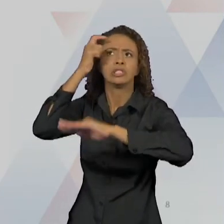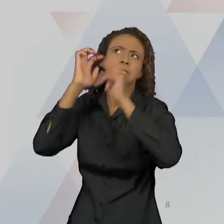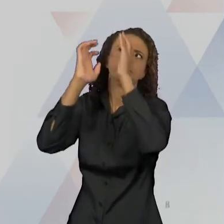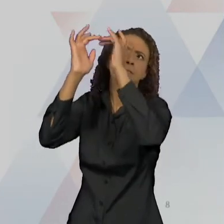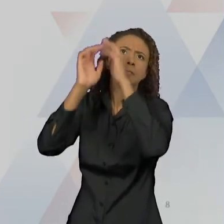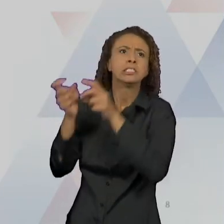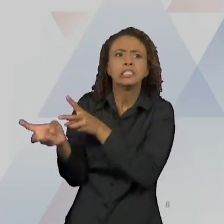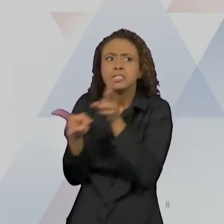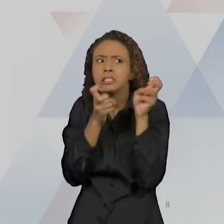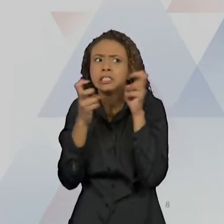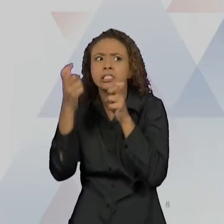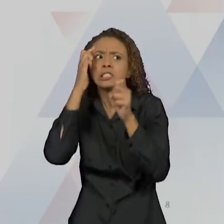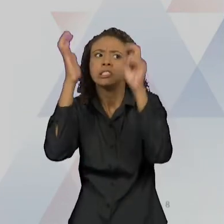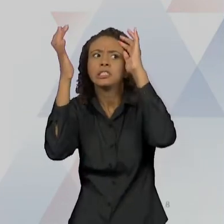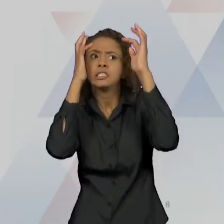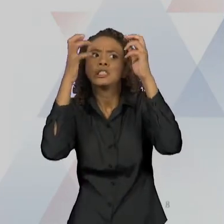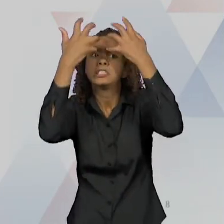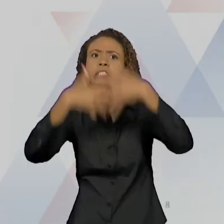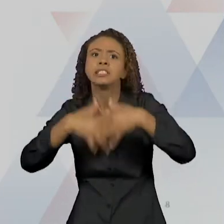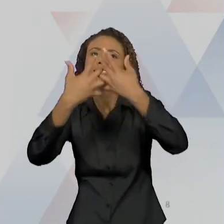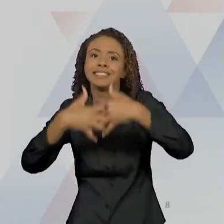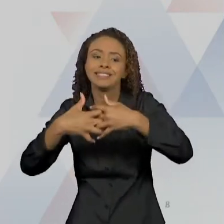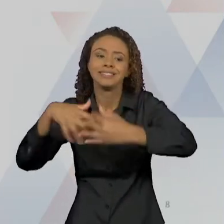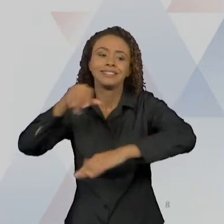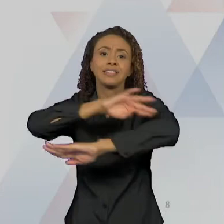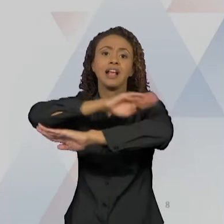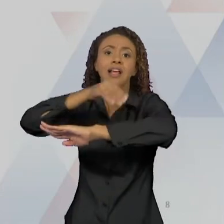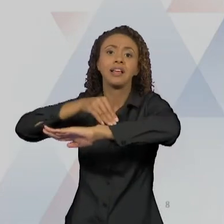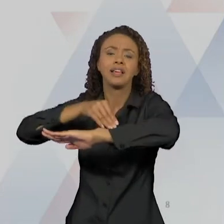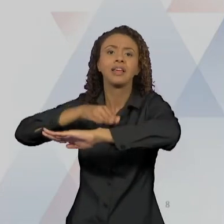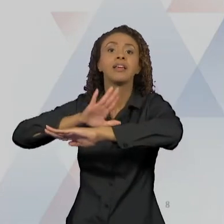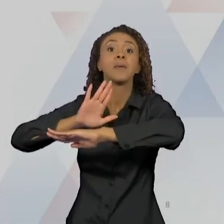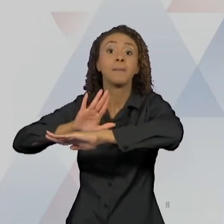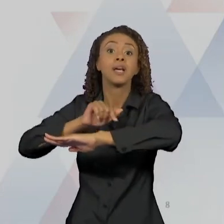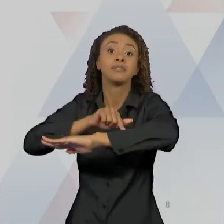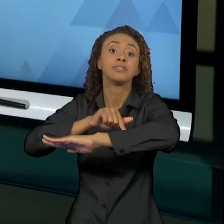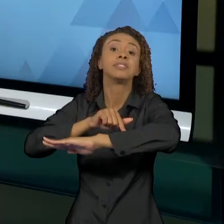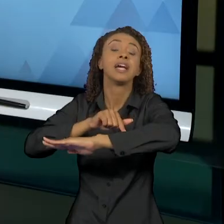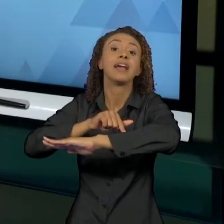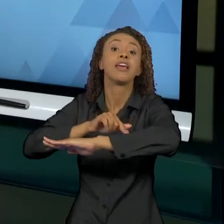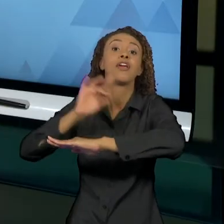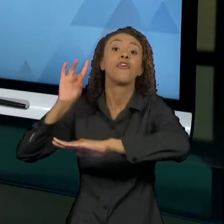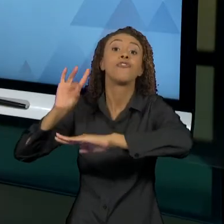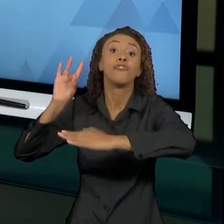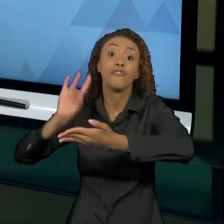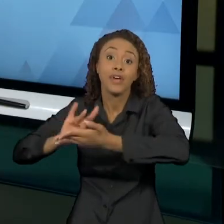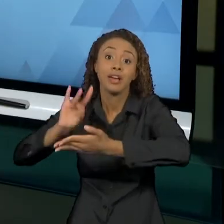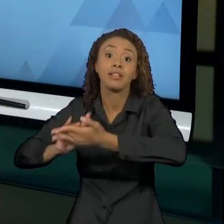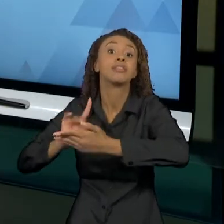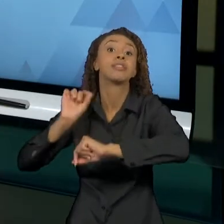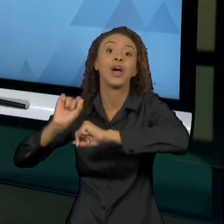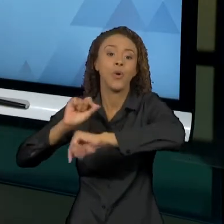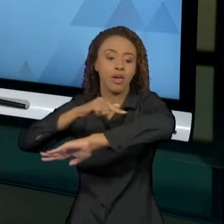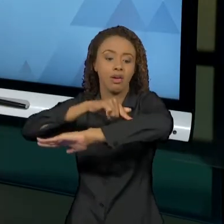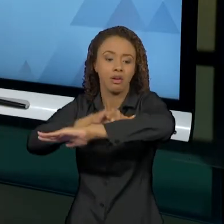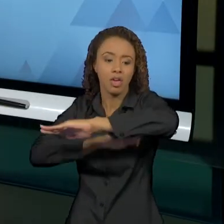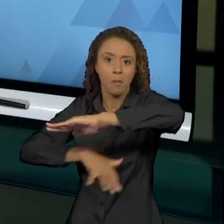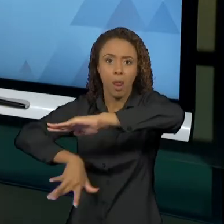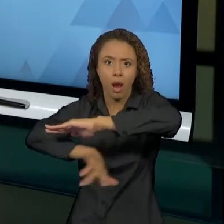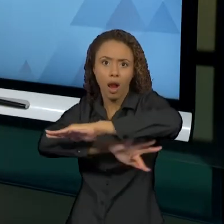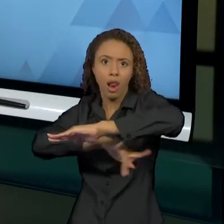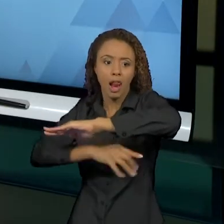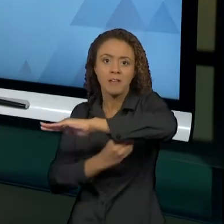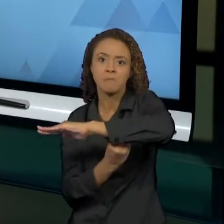percepções, pensamentos. Realmente é aquilo que aflora desse iceberg. Então vejam,